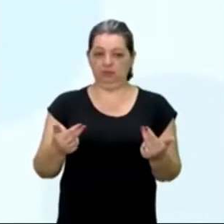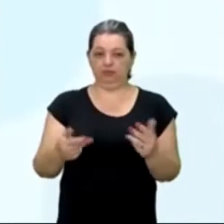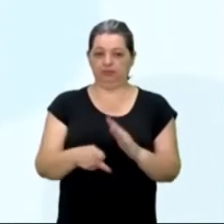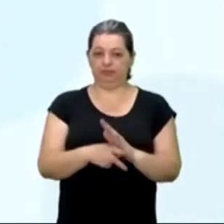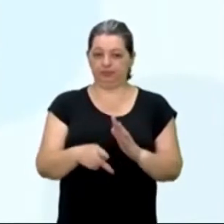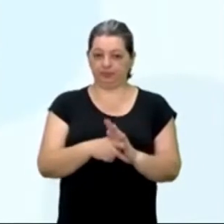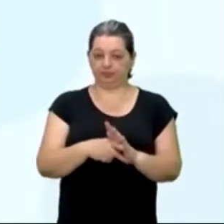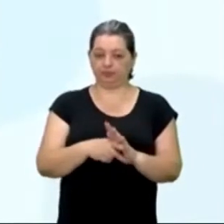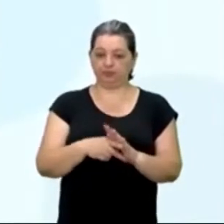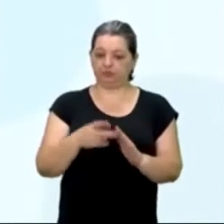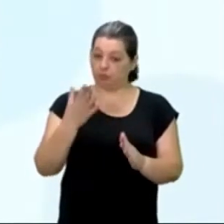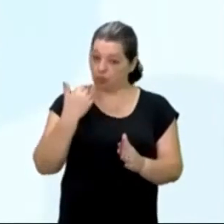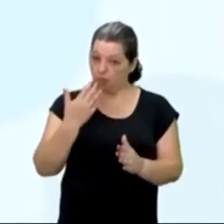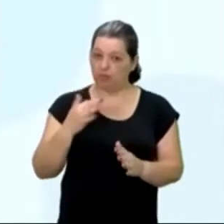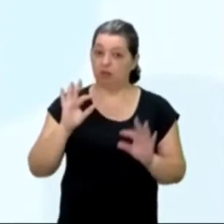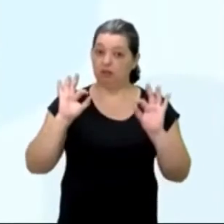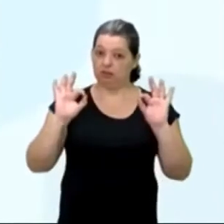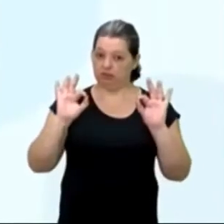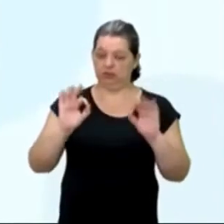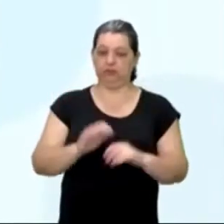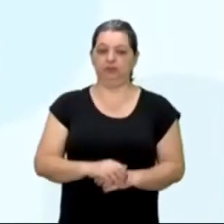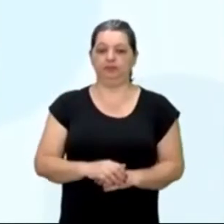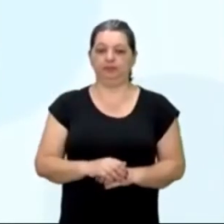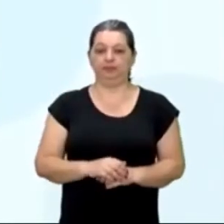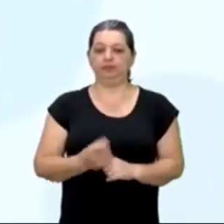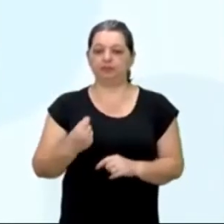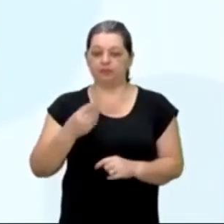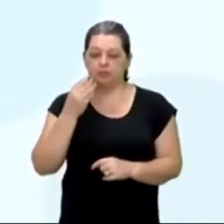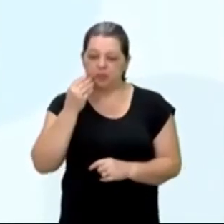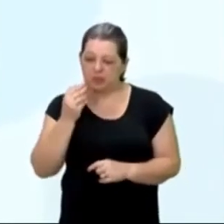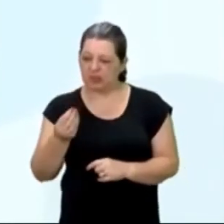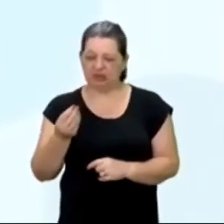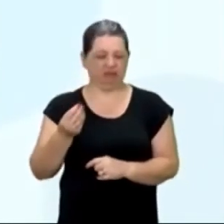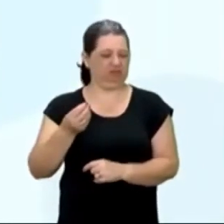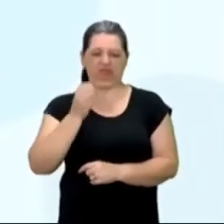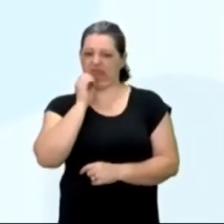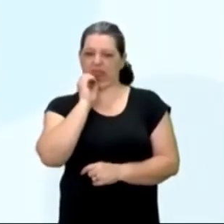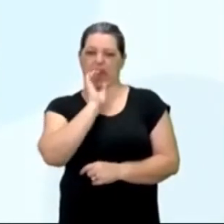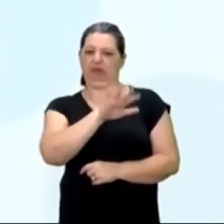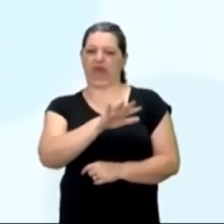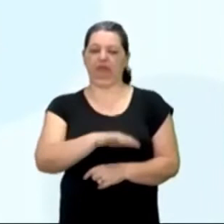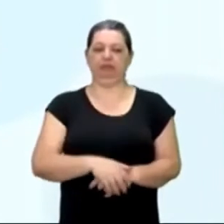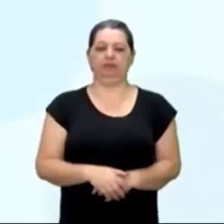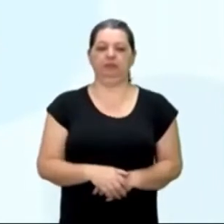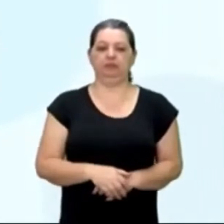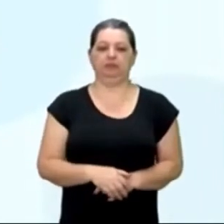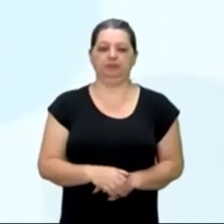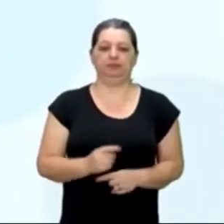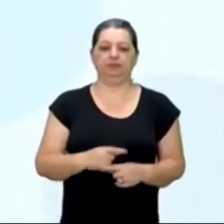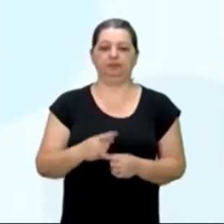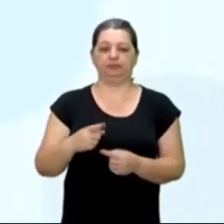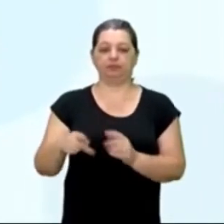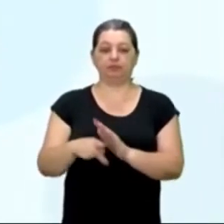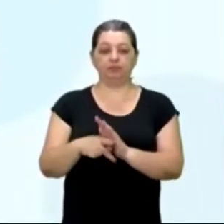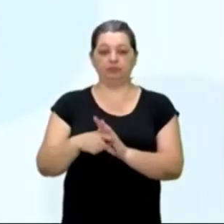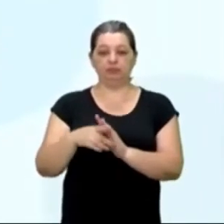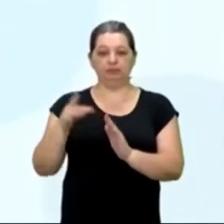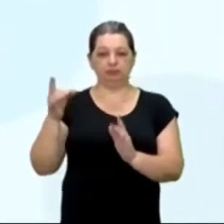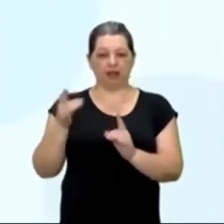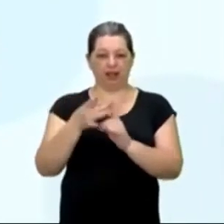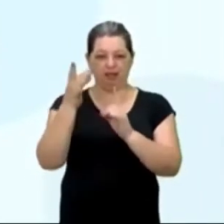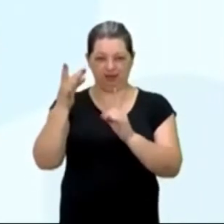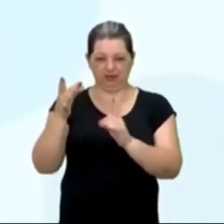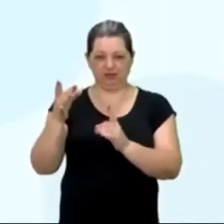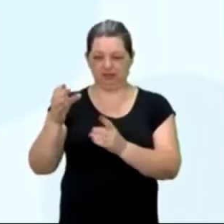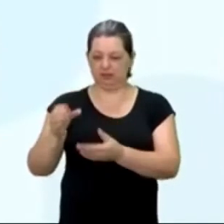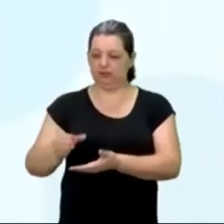sofisticadas, e se alguma coisa provaram, logo a lançaram fora, trouxeram-lhes vinho numa taça, mal lhe